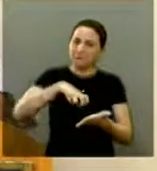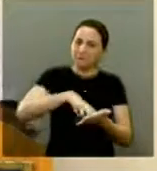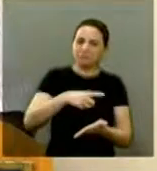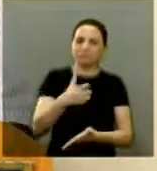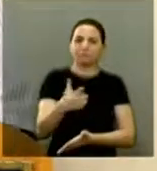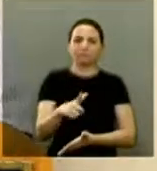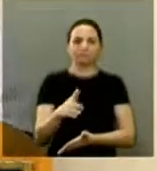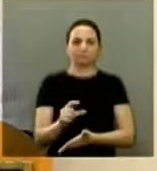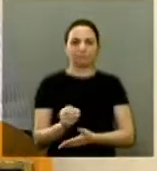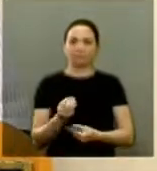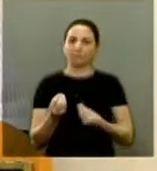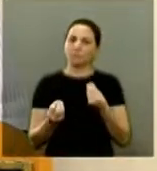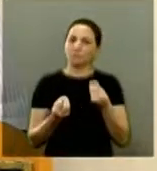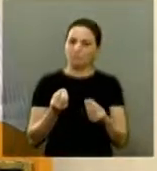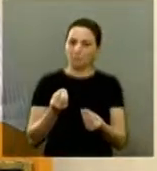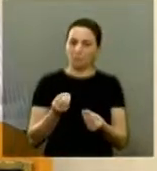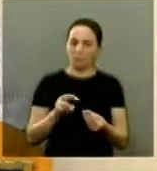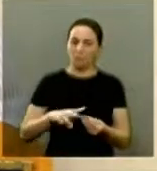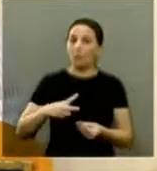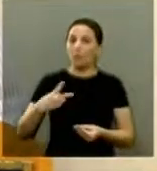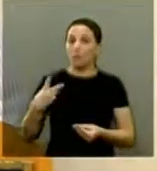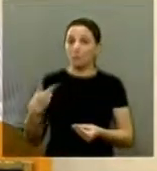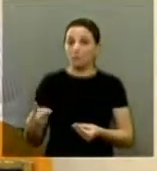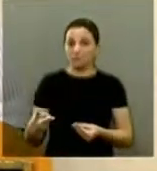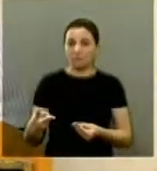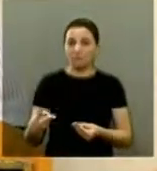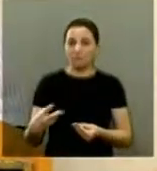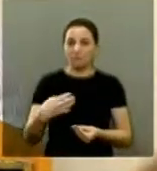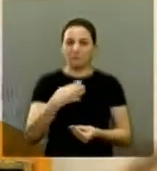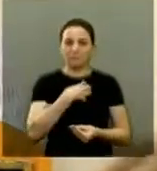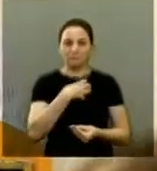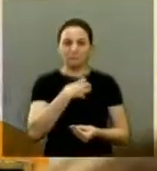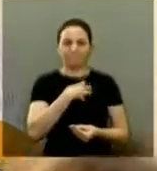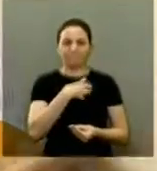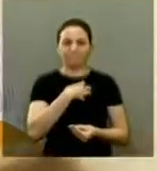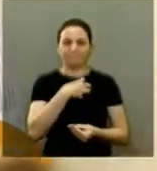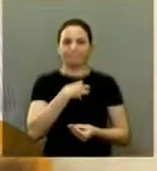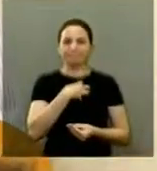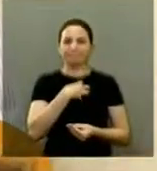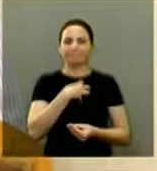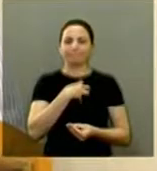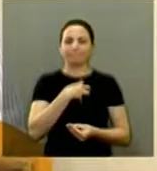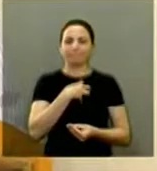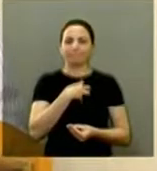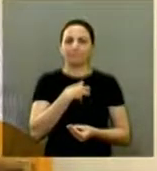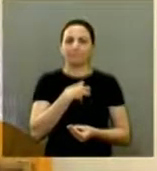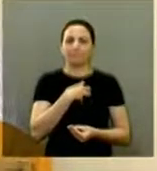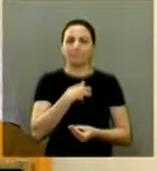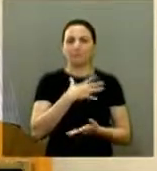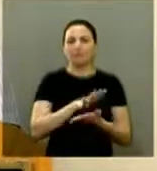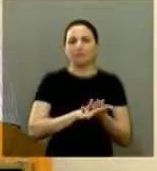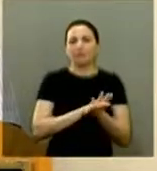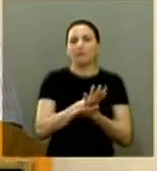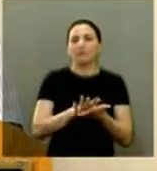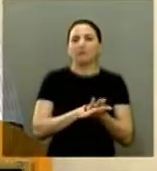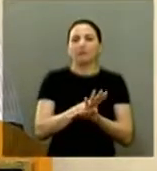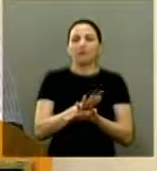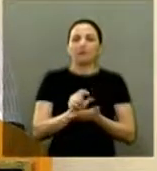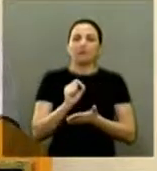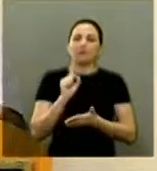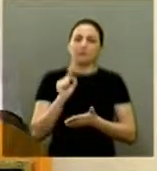então eu acho que é contra isso contra essa sensação que nada que